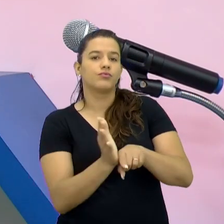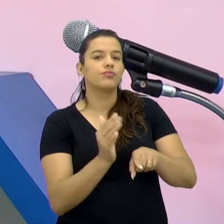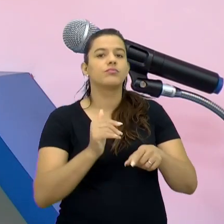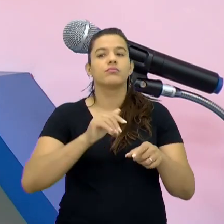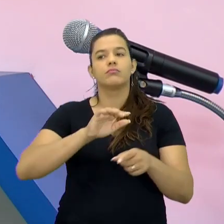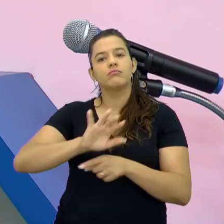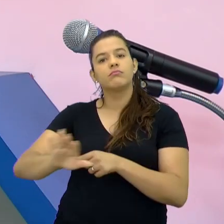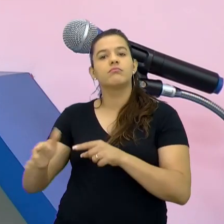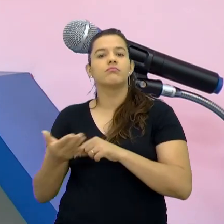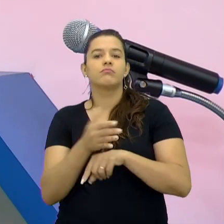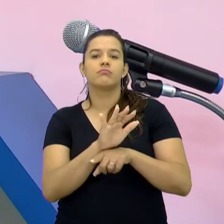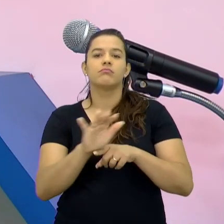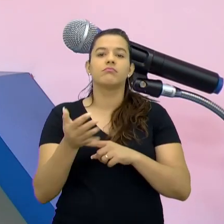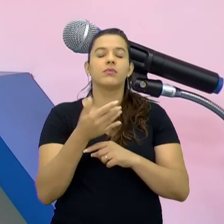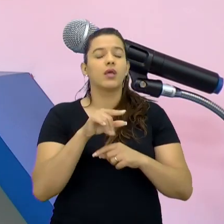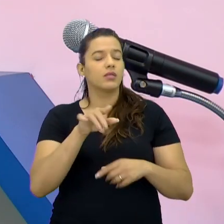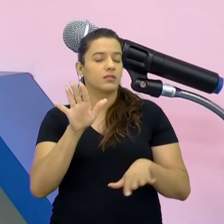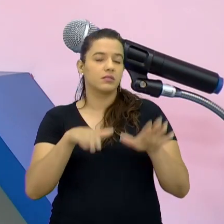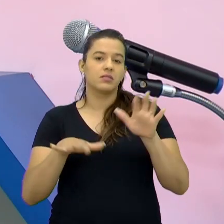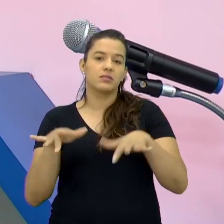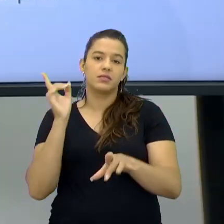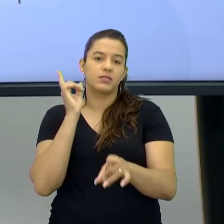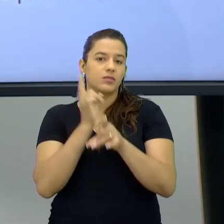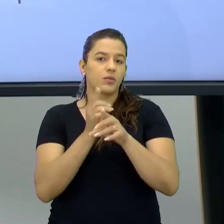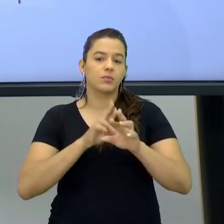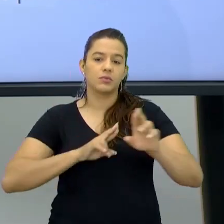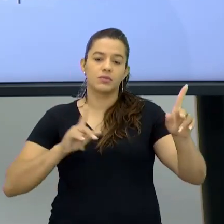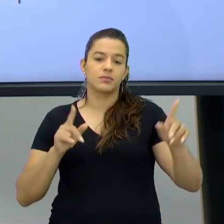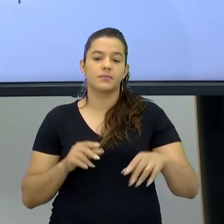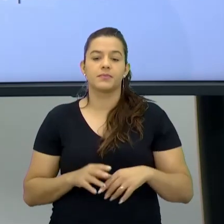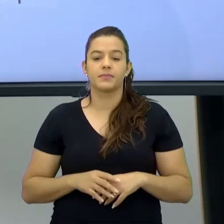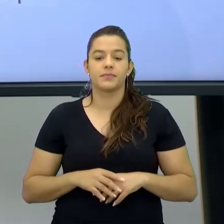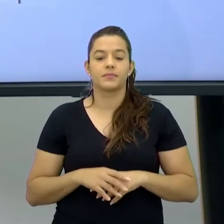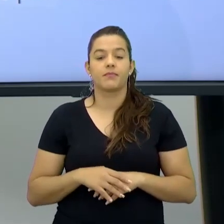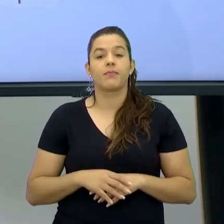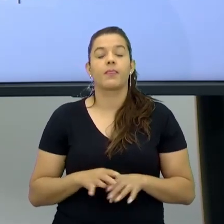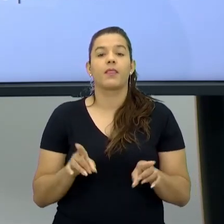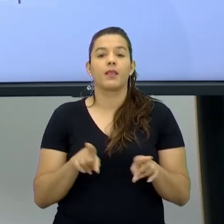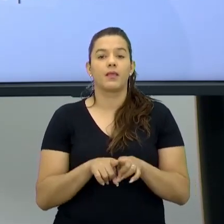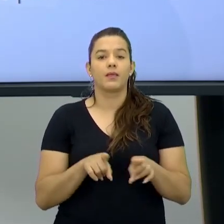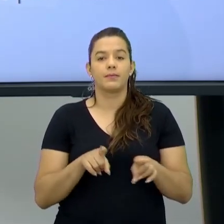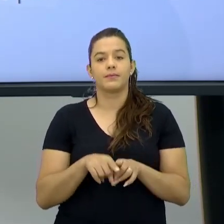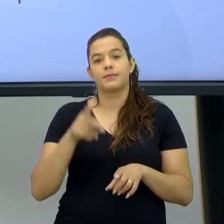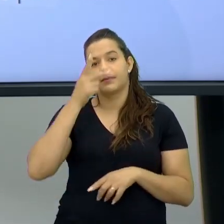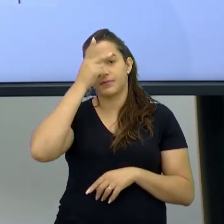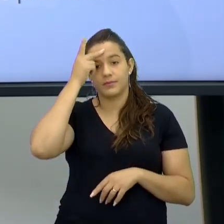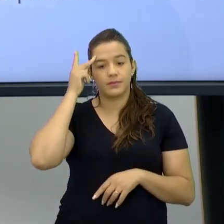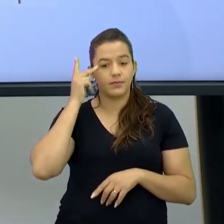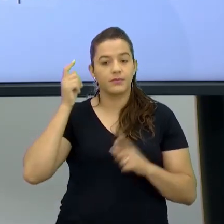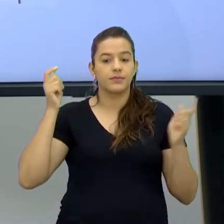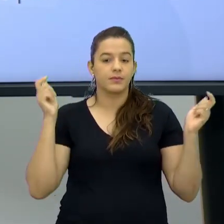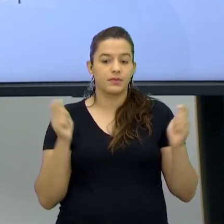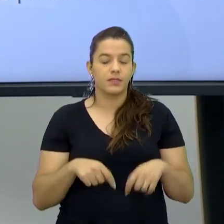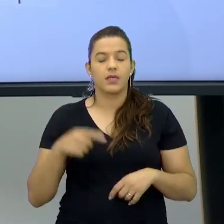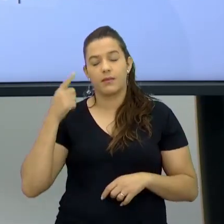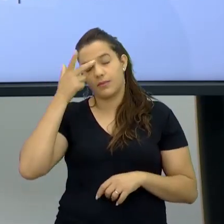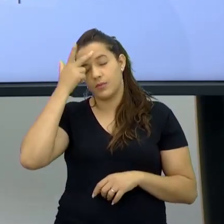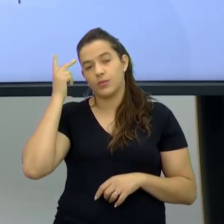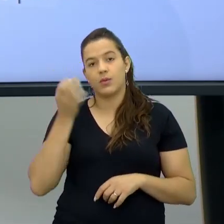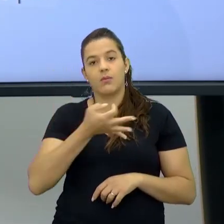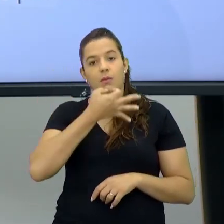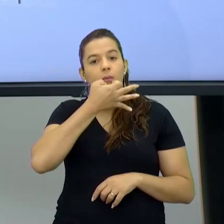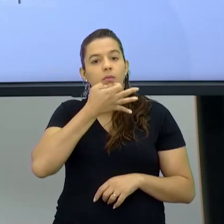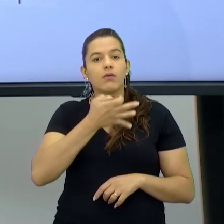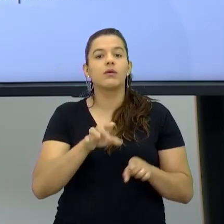E aí de repente Você descobre Coisas que não as pessoas também Se enquadrarem Porque existe o papel Do juiz Que